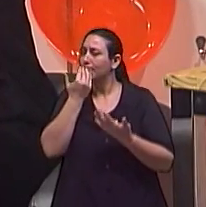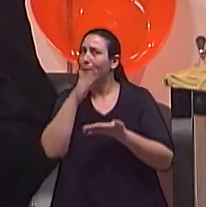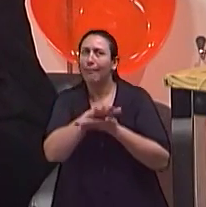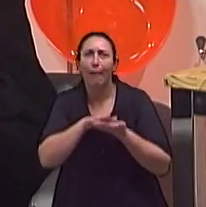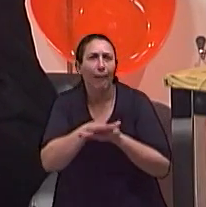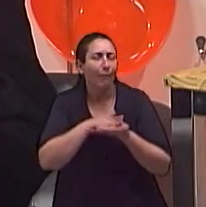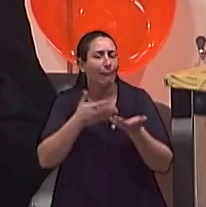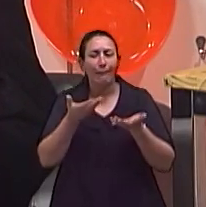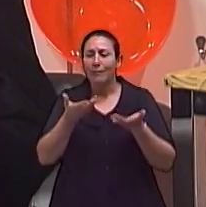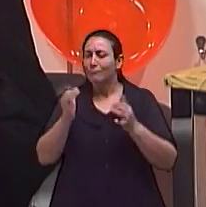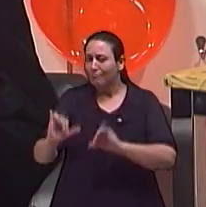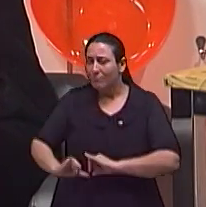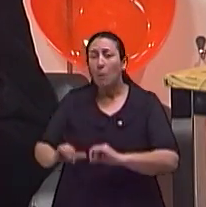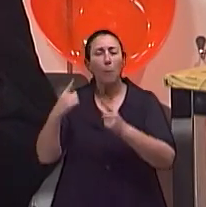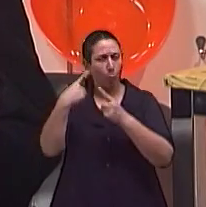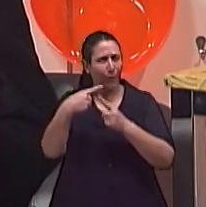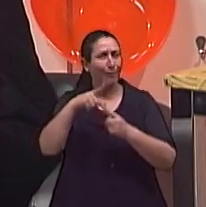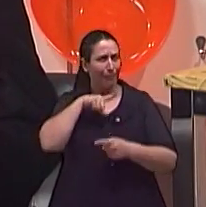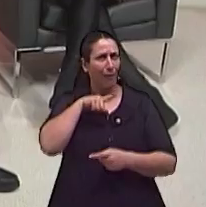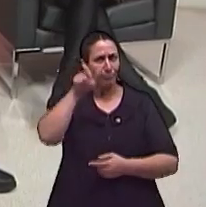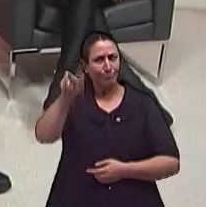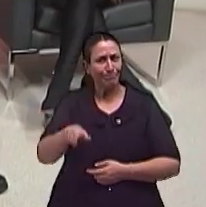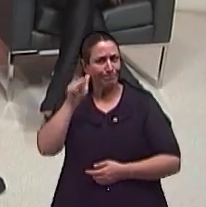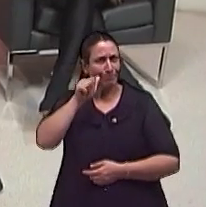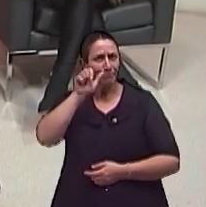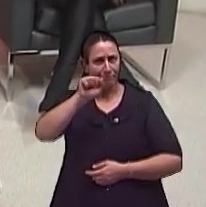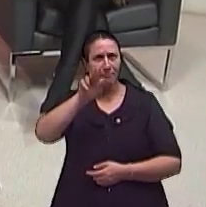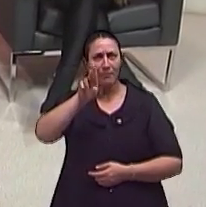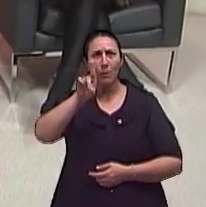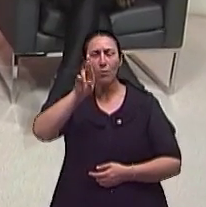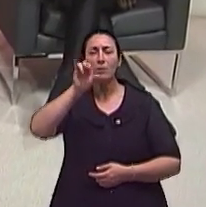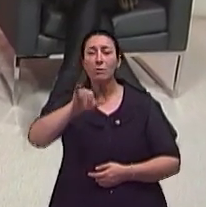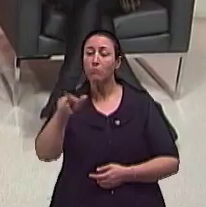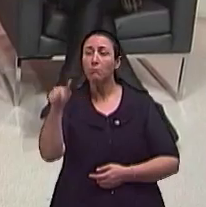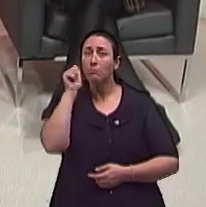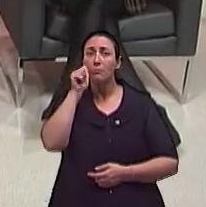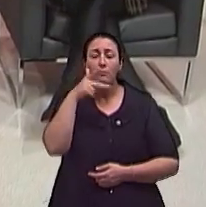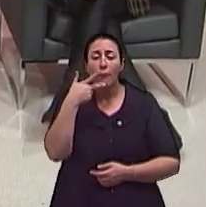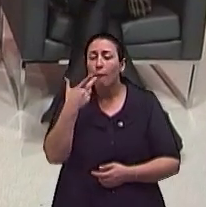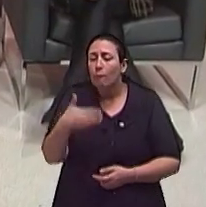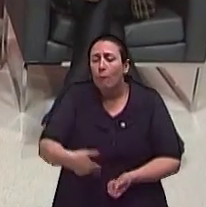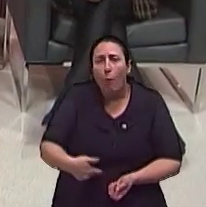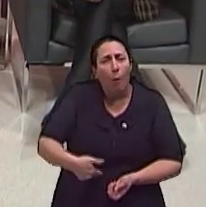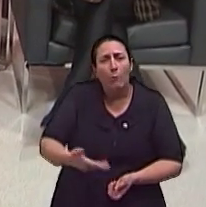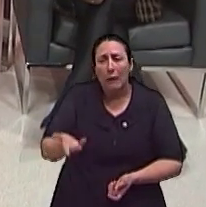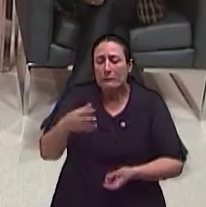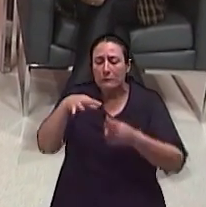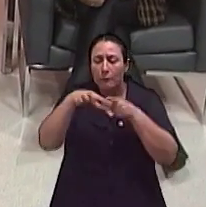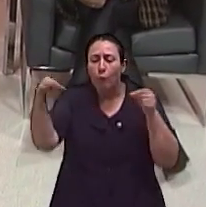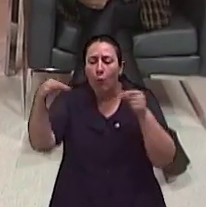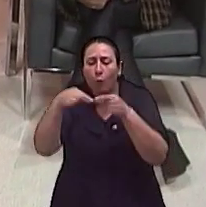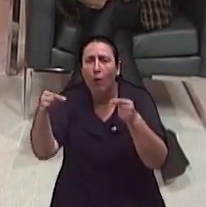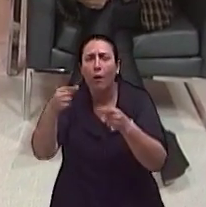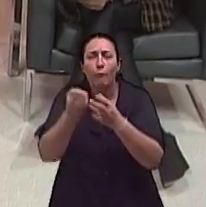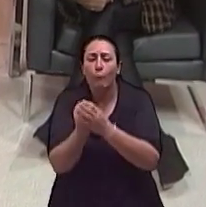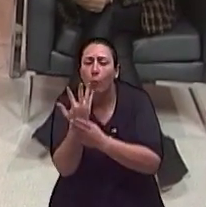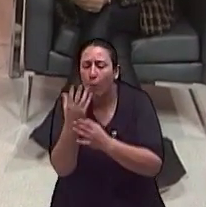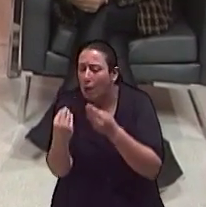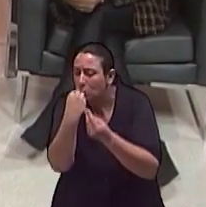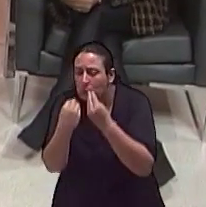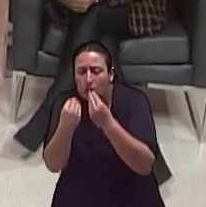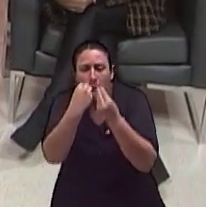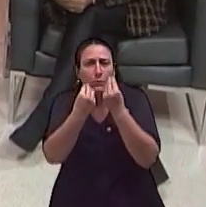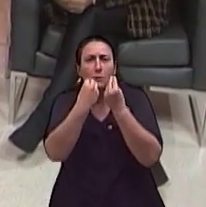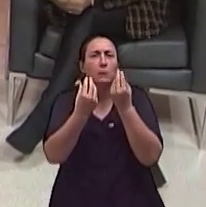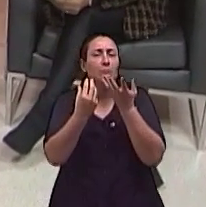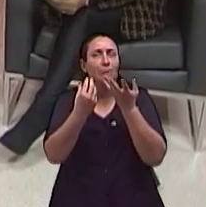até para se alimentar e tudo. Tem na história dela que ela se alimentou até de folha de tulipa, para sobreviver. Por isso que depois, no fim da vida,